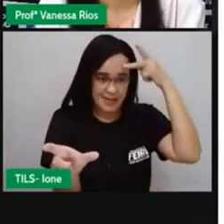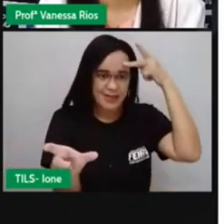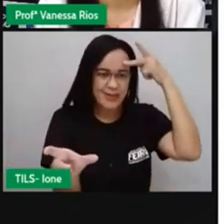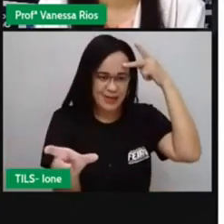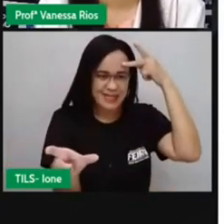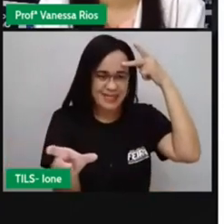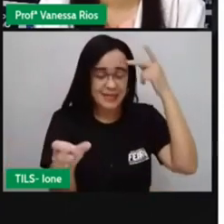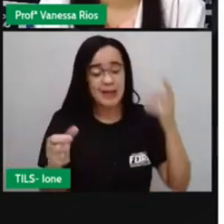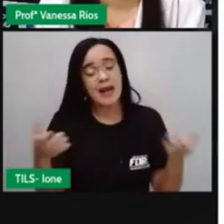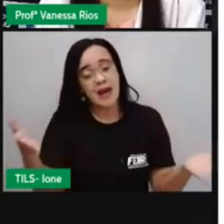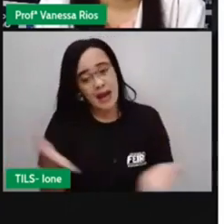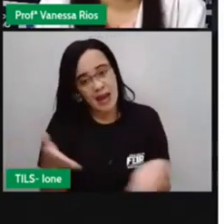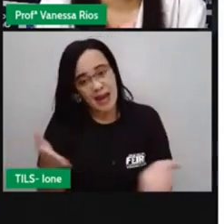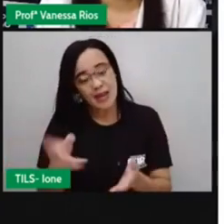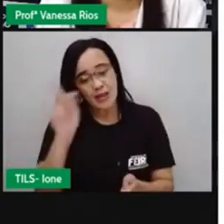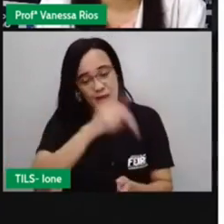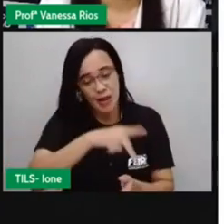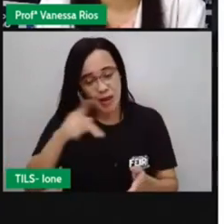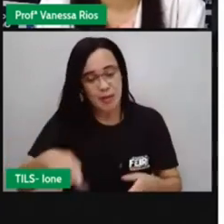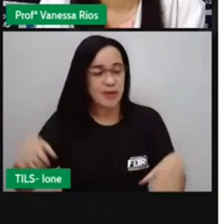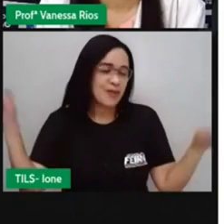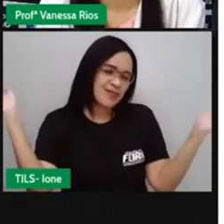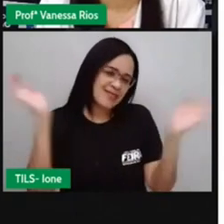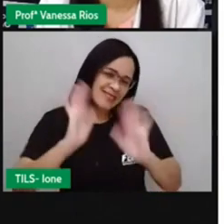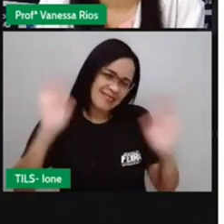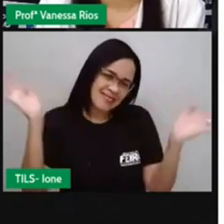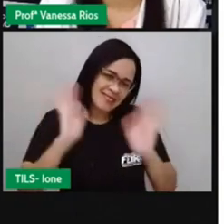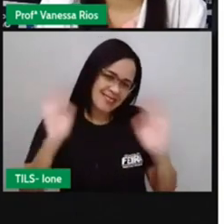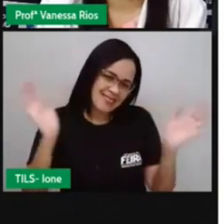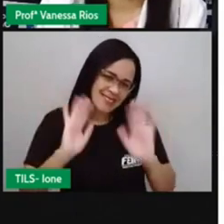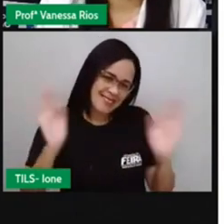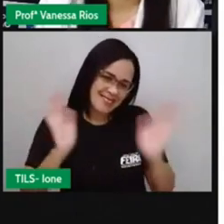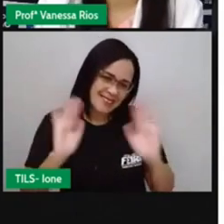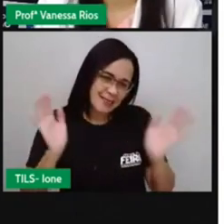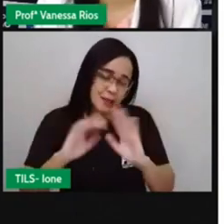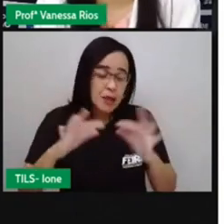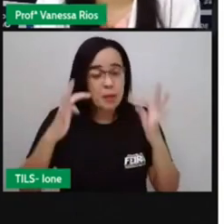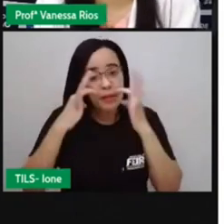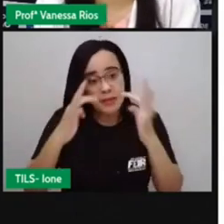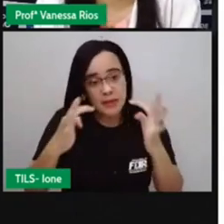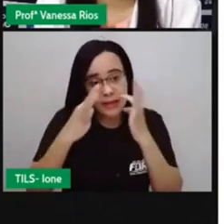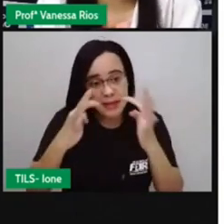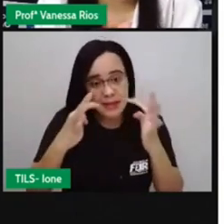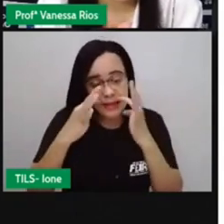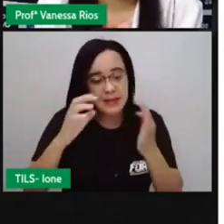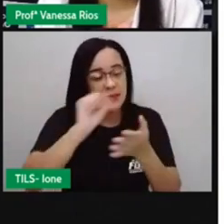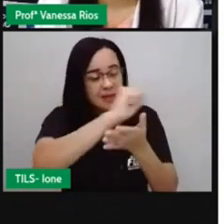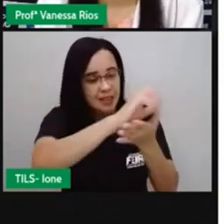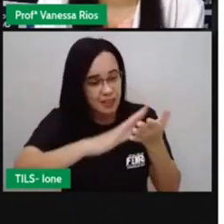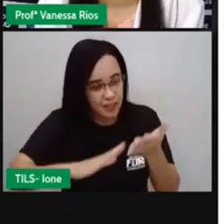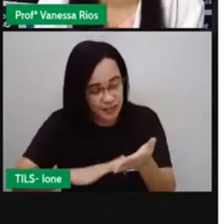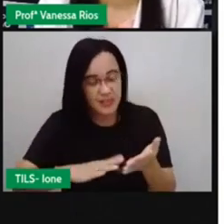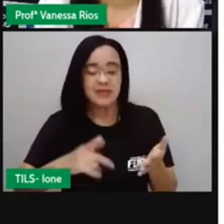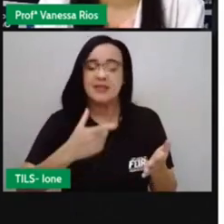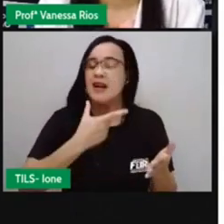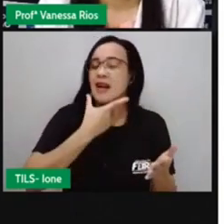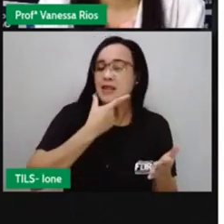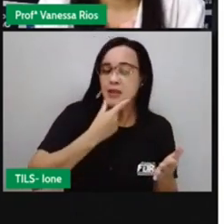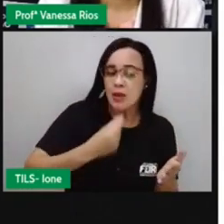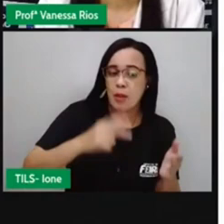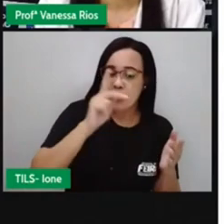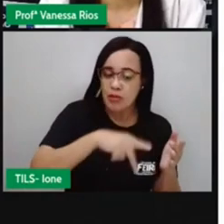tá certo? Preste bastante atenção aí na atividade que a sua pró ou o seu professor preparou para dar